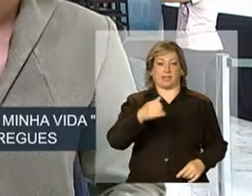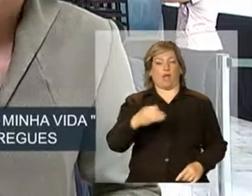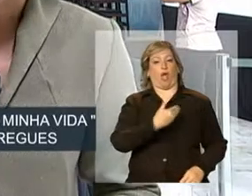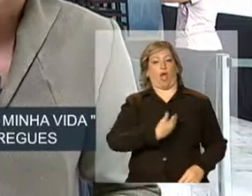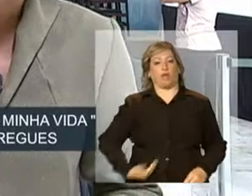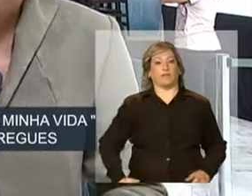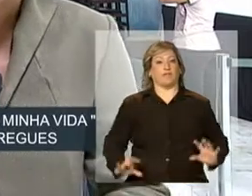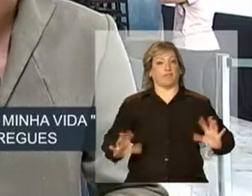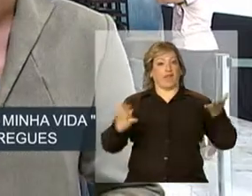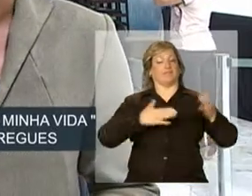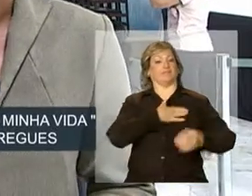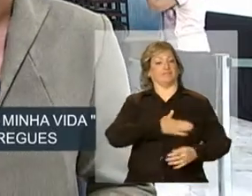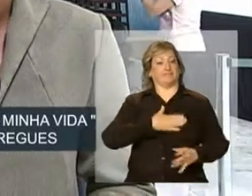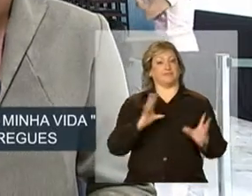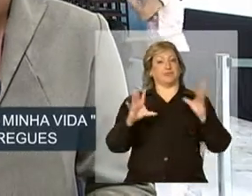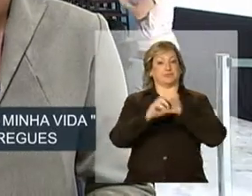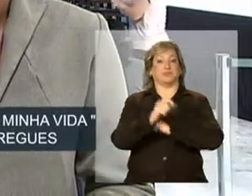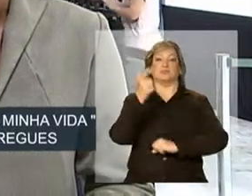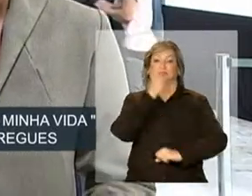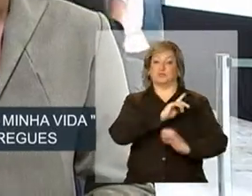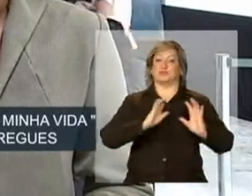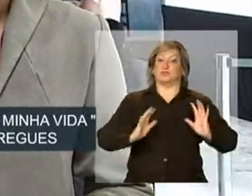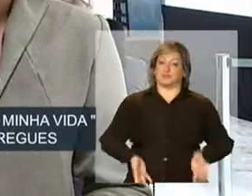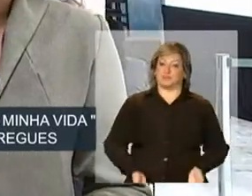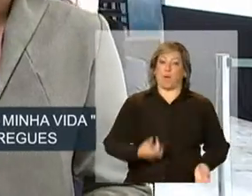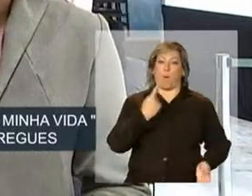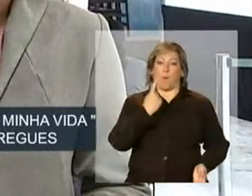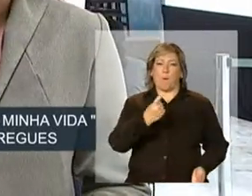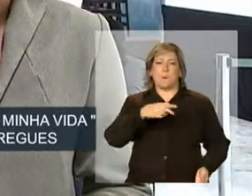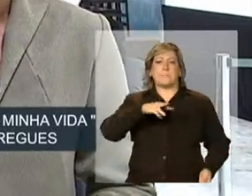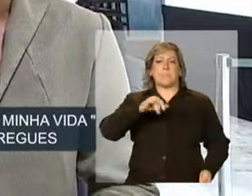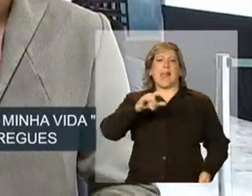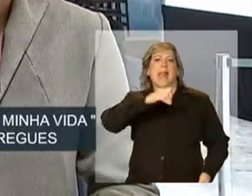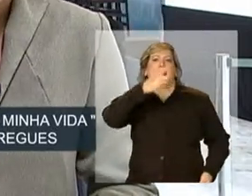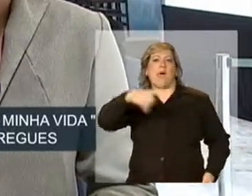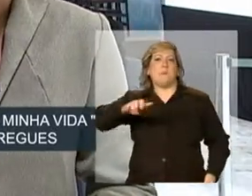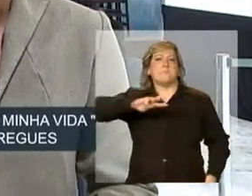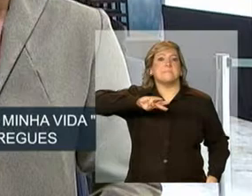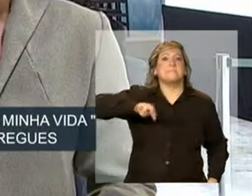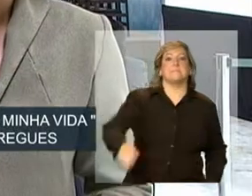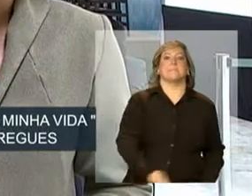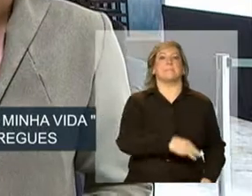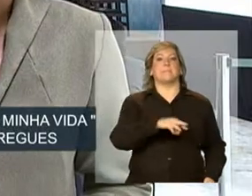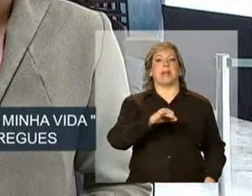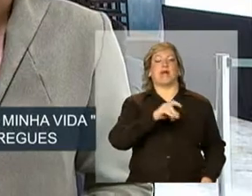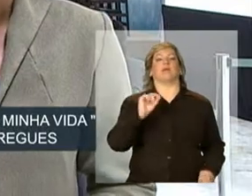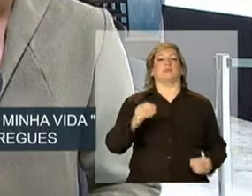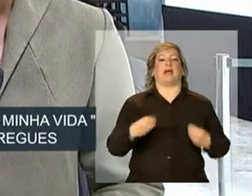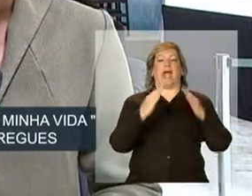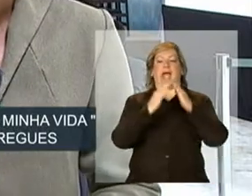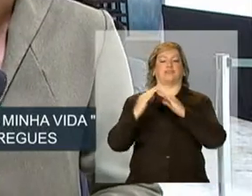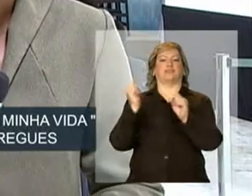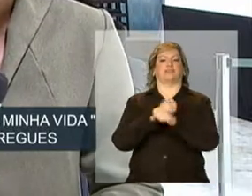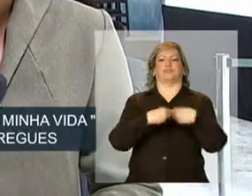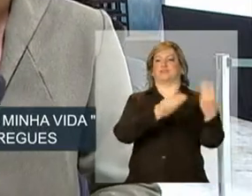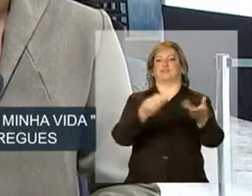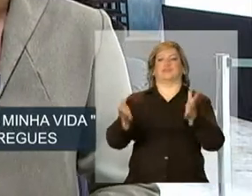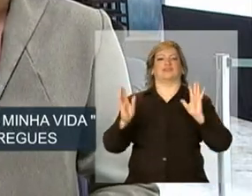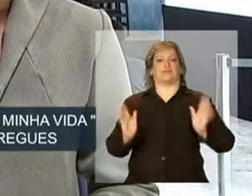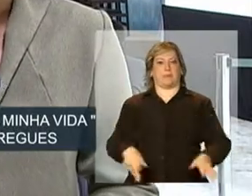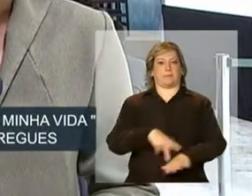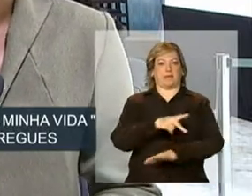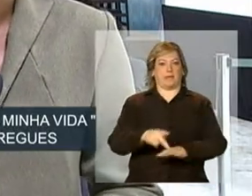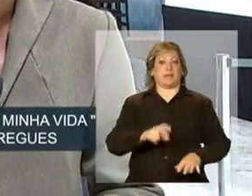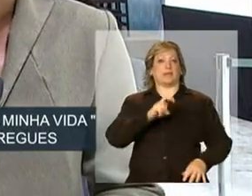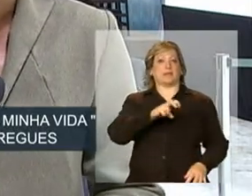governo comemorava essa meta atingida, um milhão de residências entregues em todo o país. Um investimento de